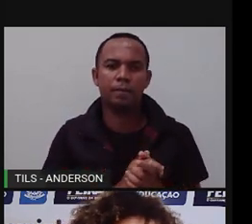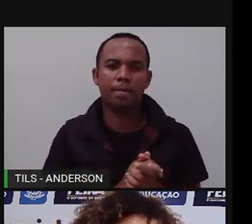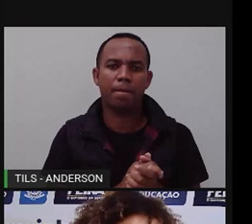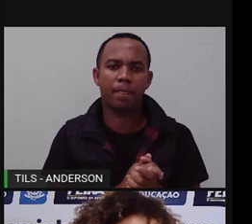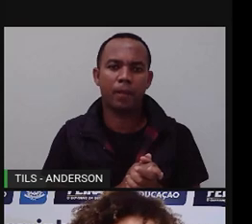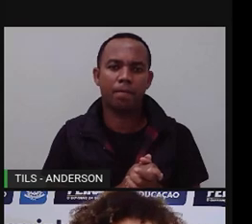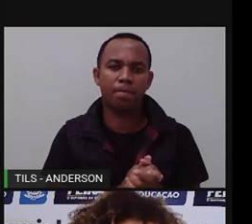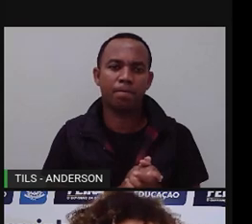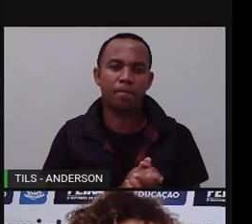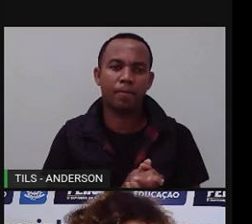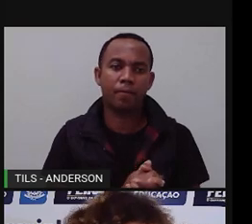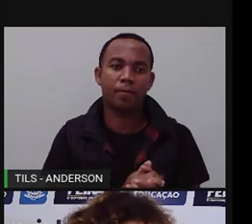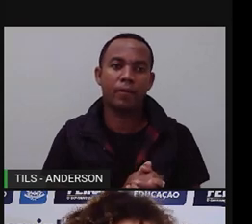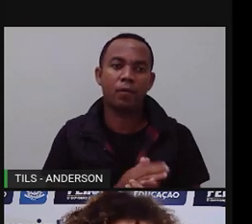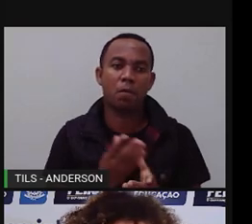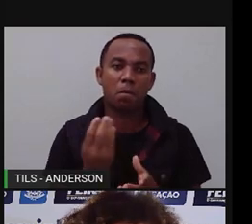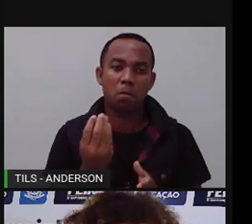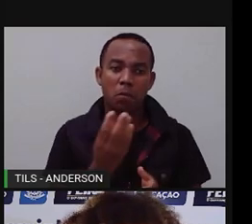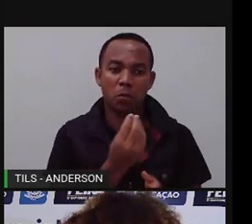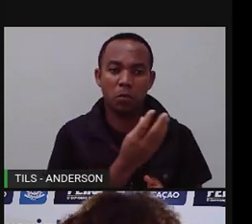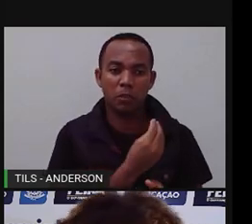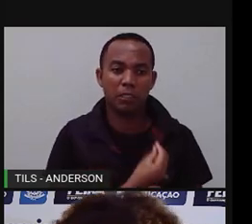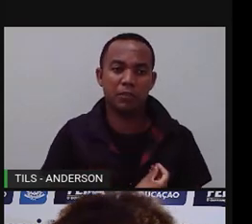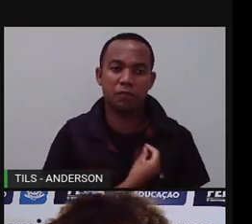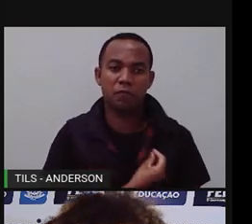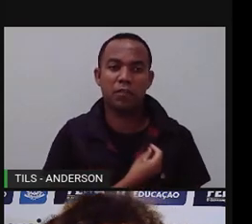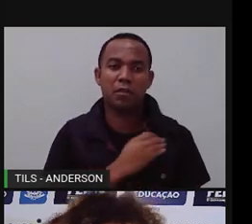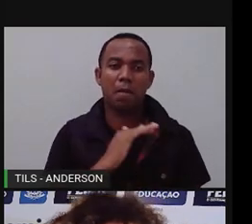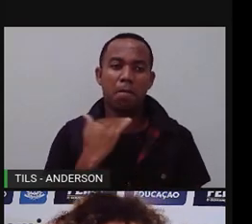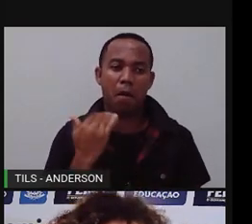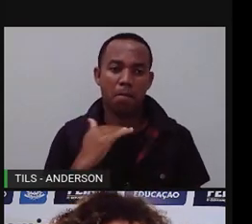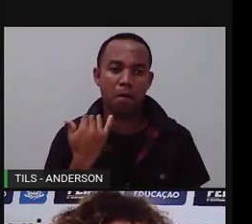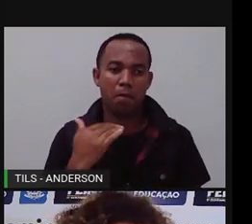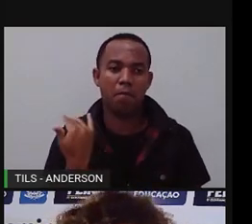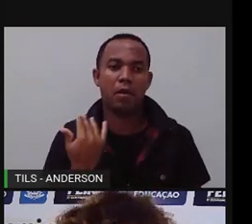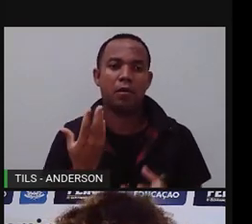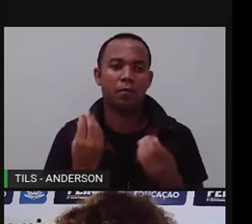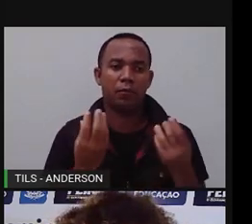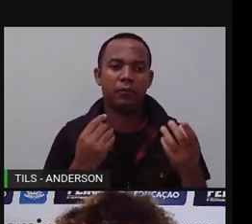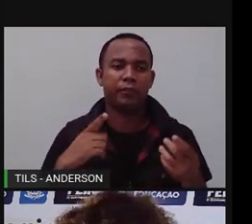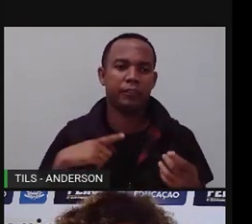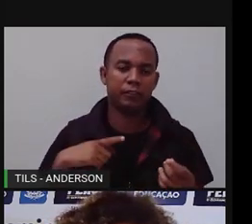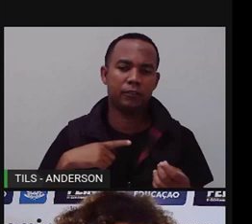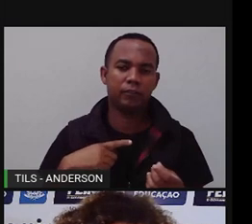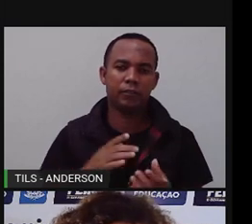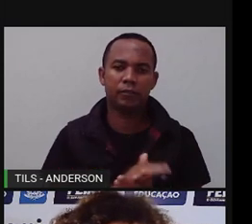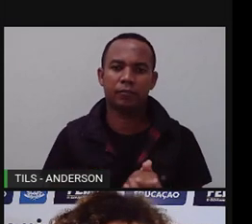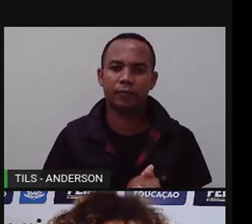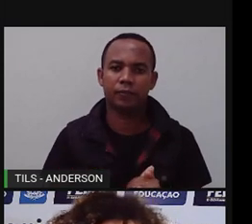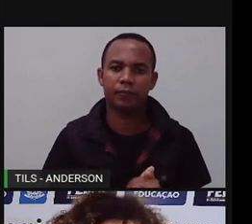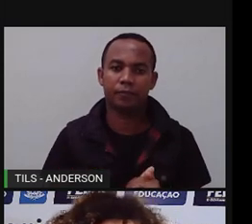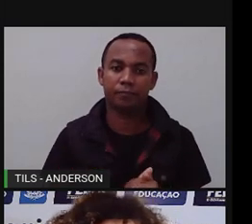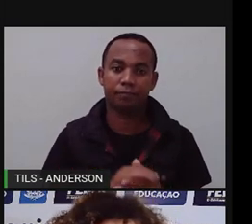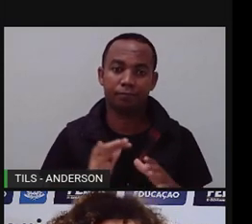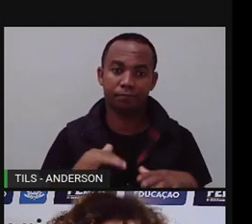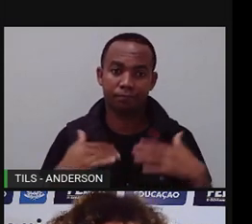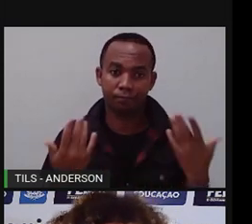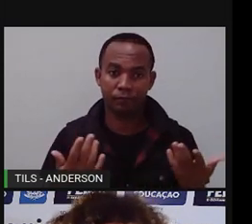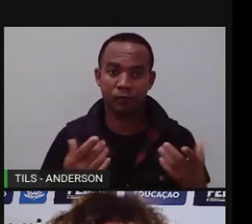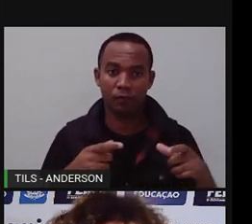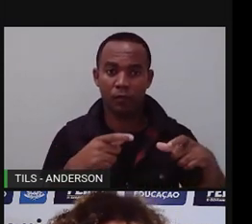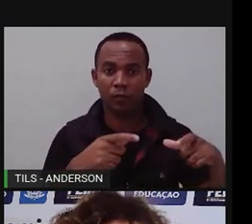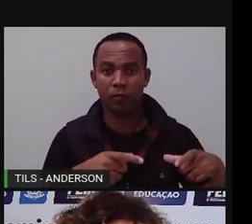né, ela custou aí muitas e muitas e muitas vidas, tá? Vamos aqui. Bom, os